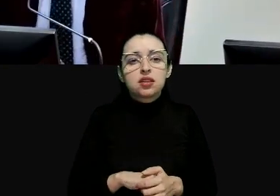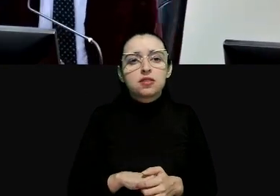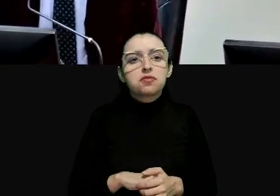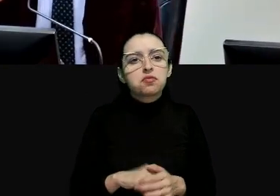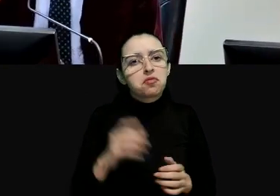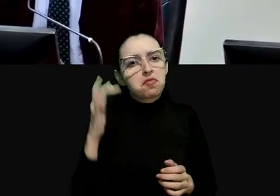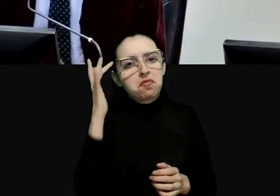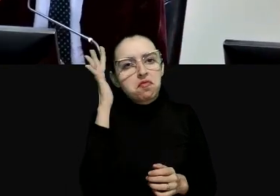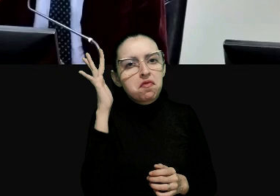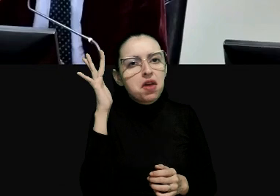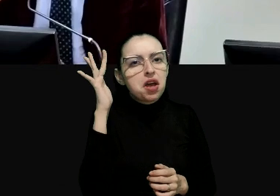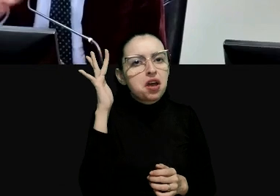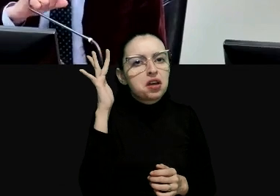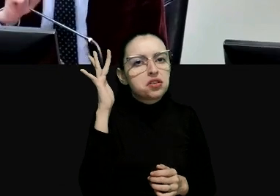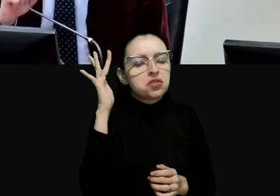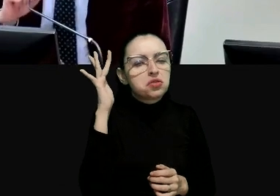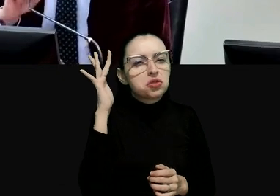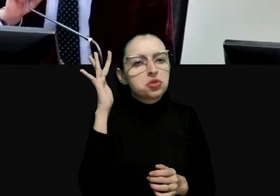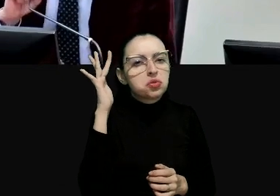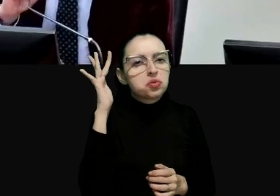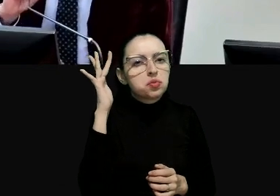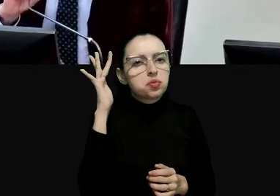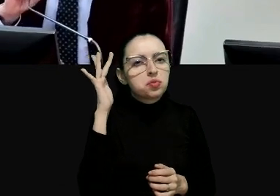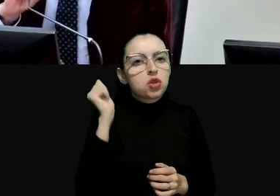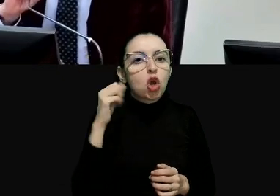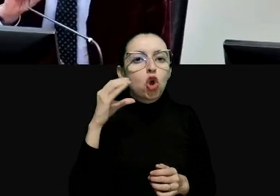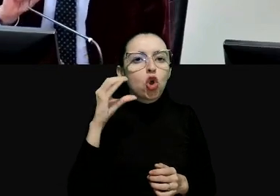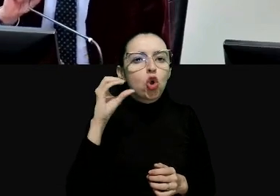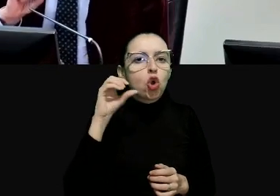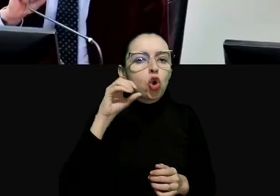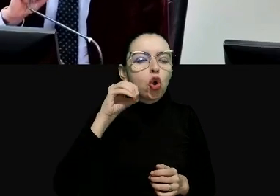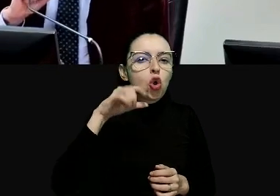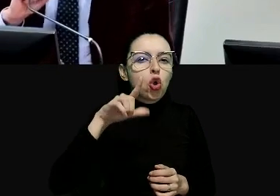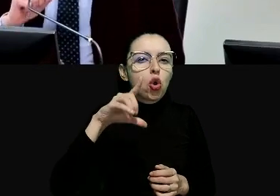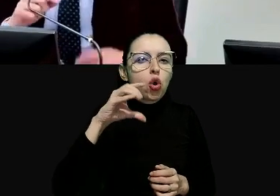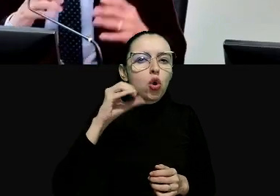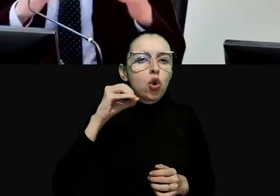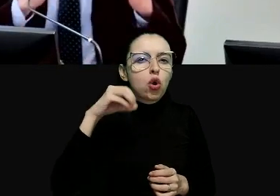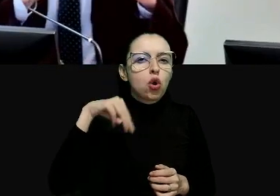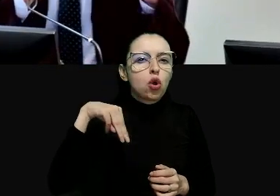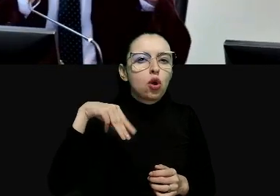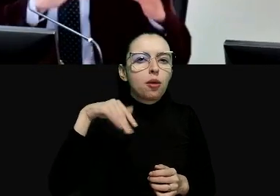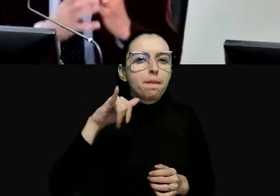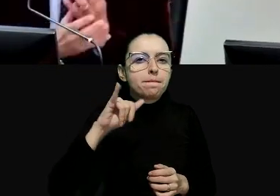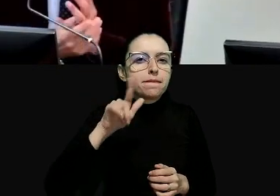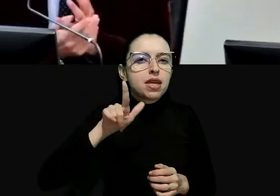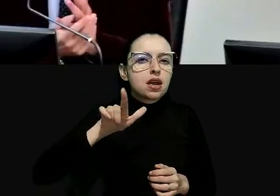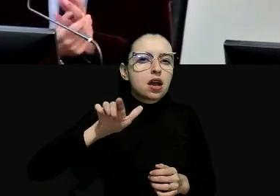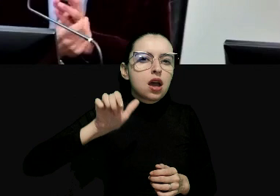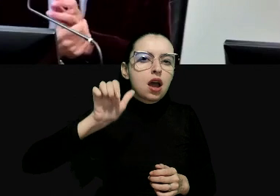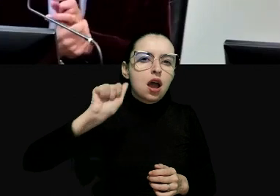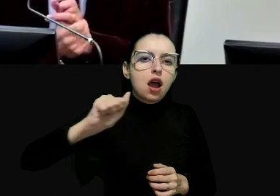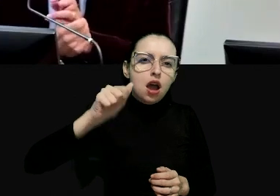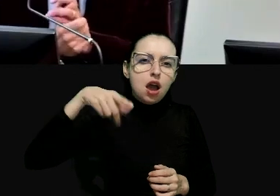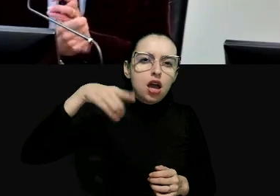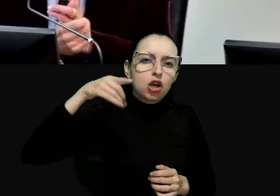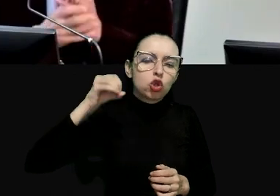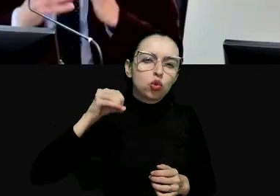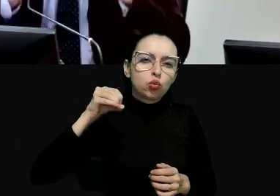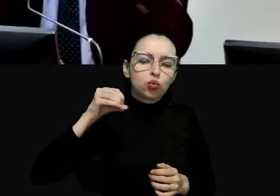muito facilmente com o desenvolvimento colombiano o presidente Garviria